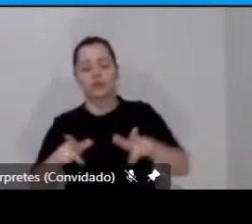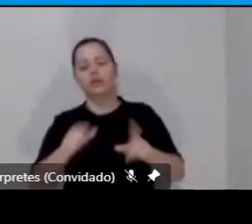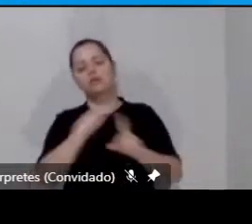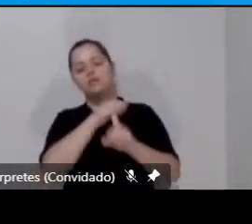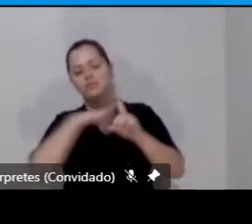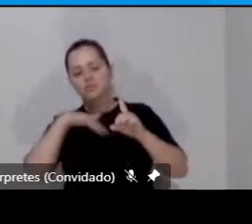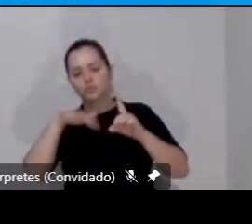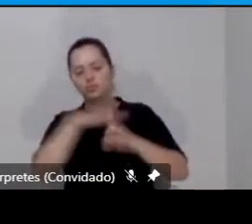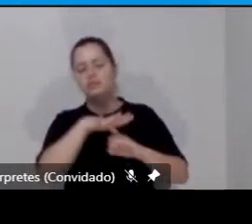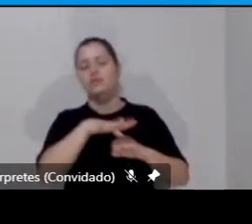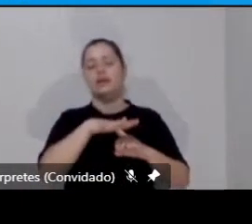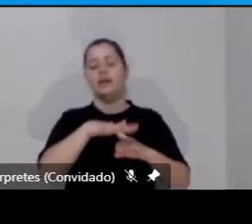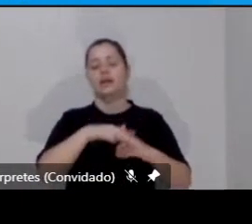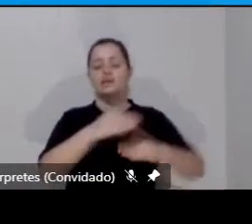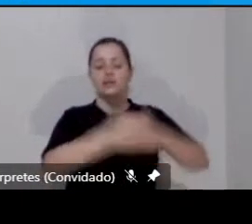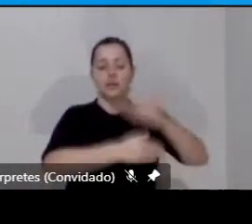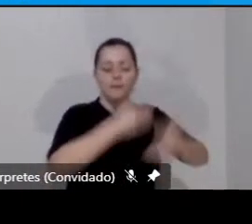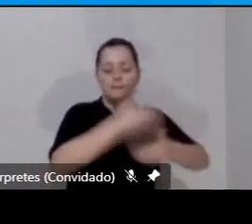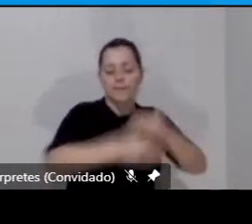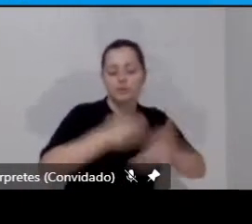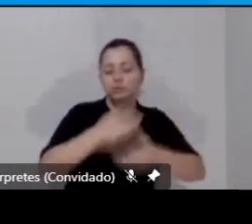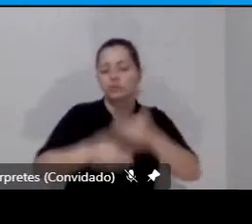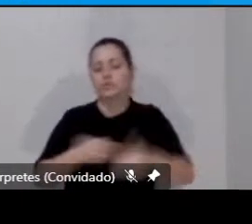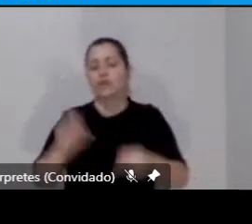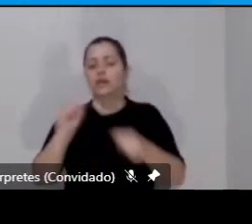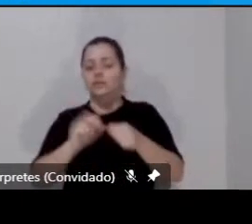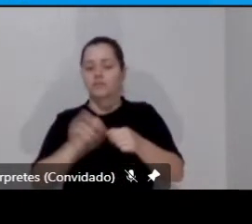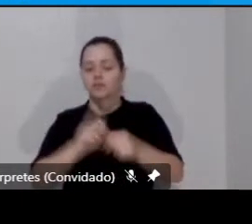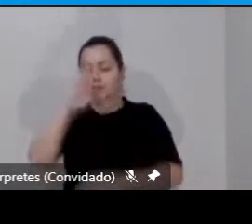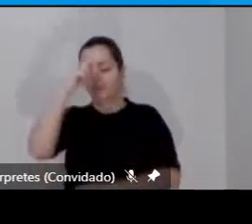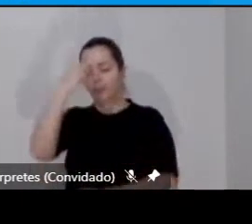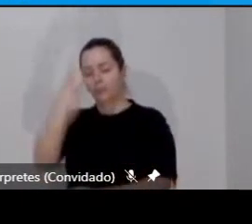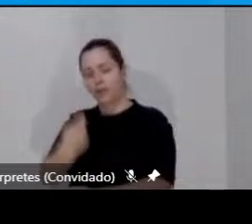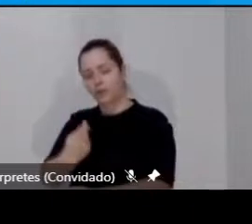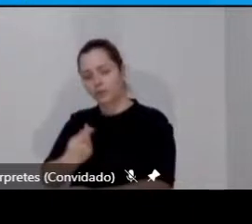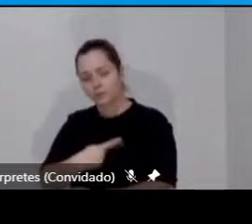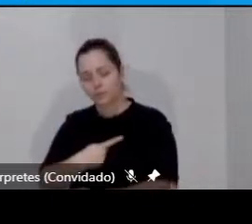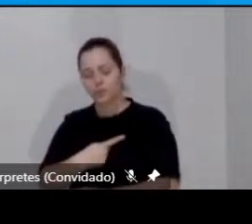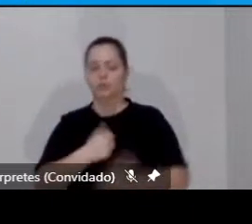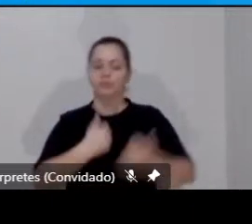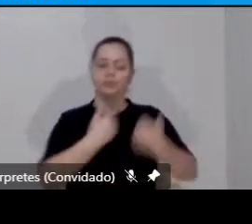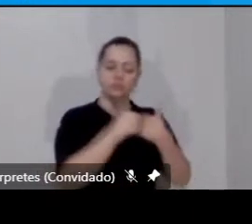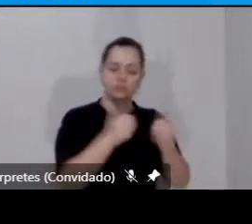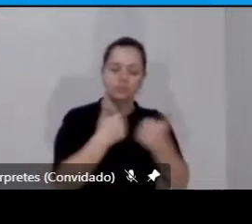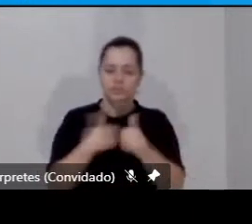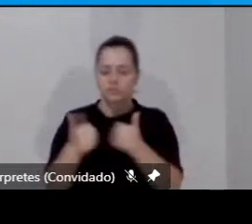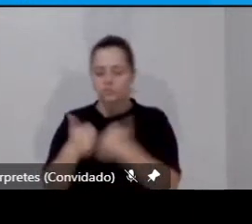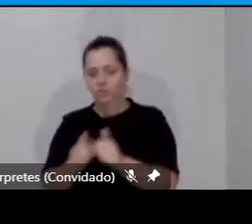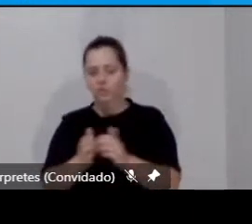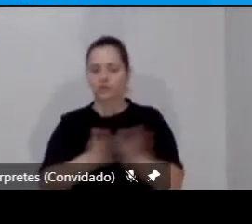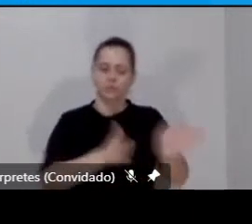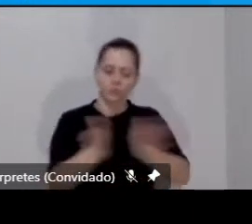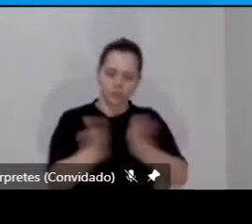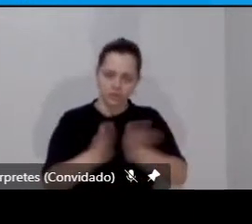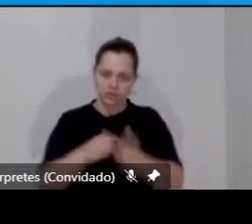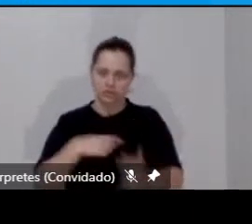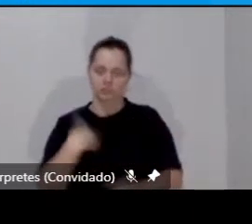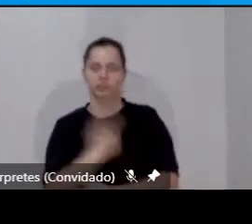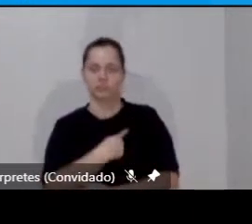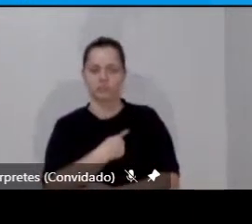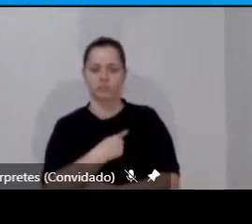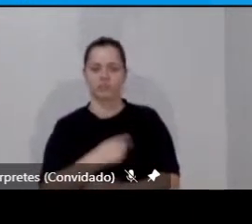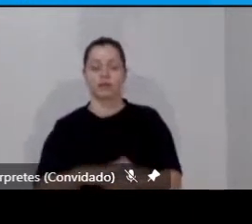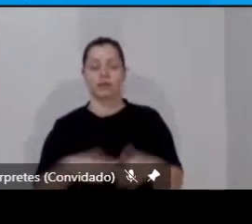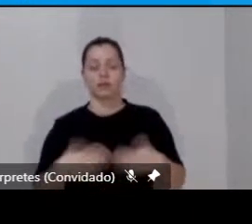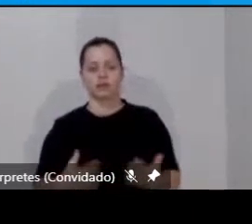produzidas e realimentadas pelo próprio transporte, pela própria mobilidade nossa. A